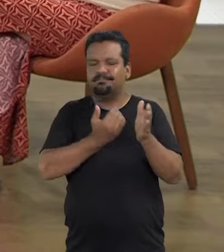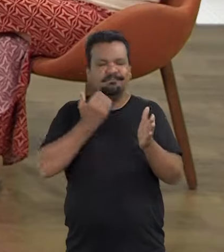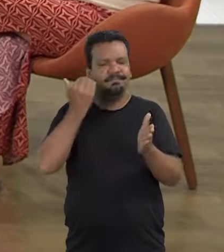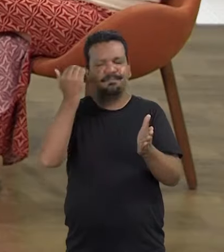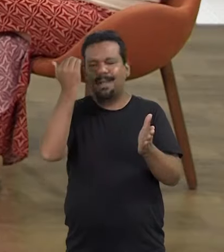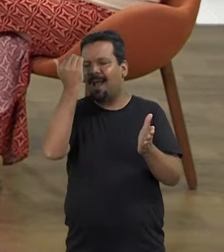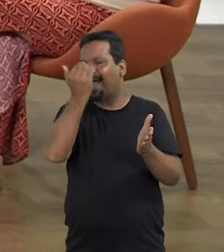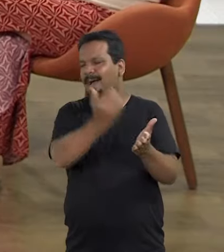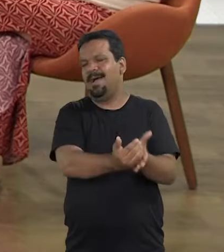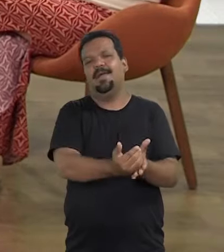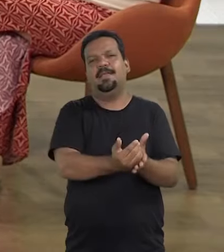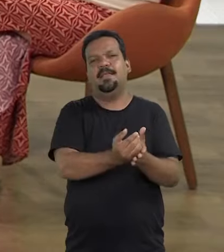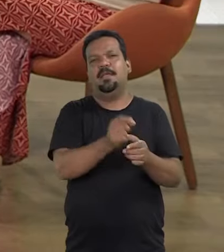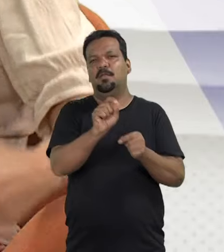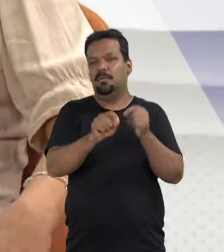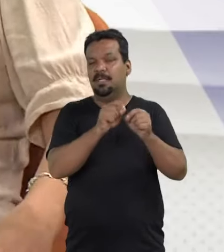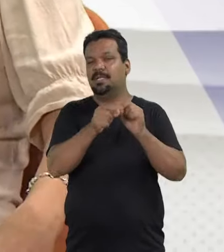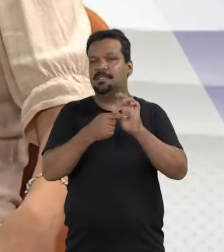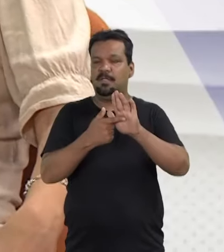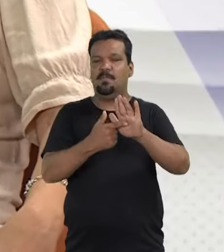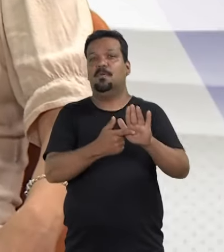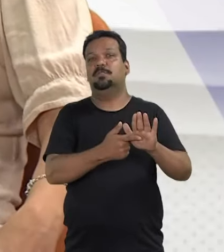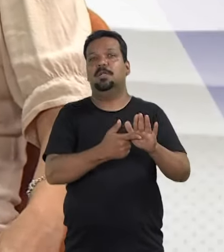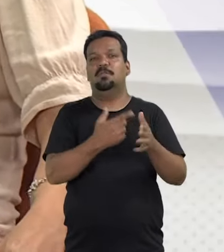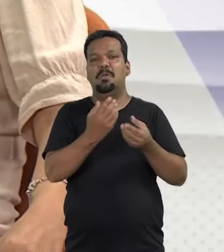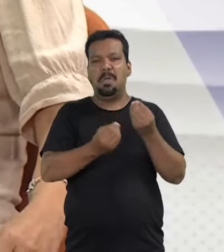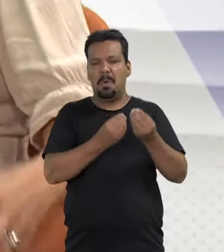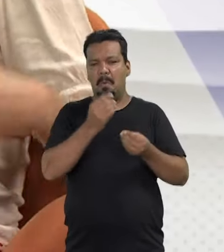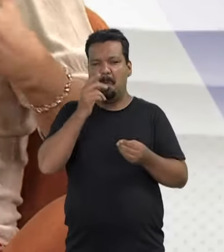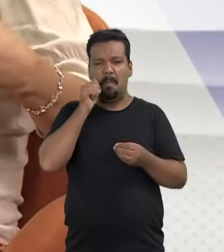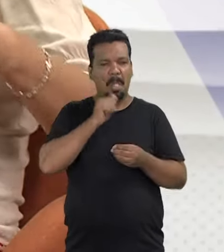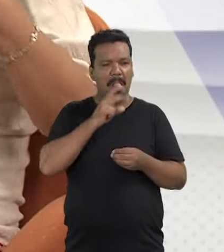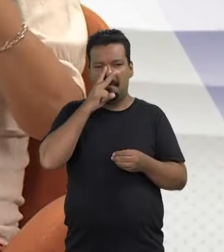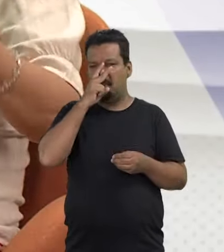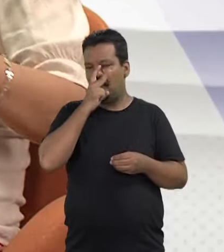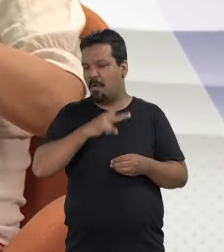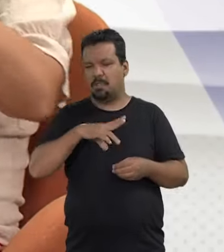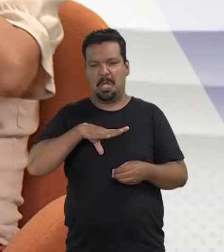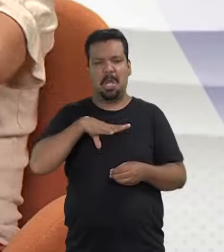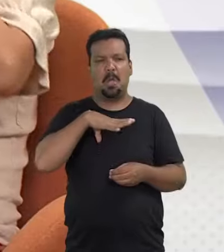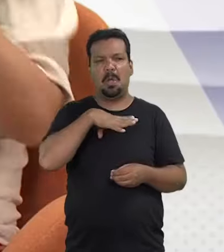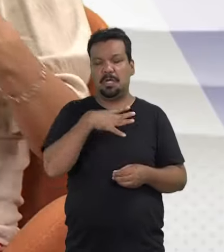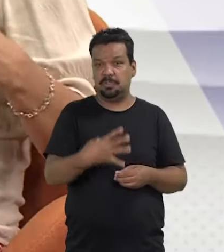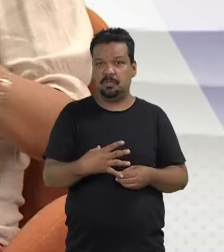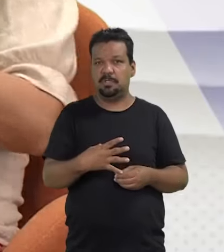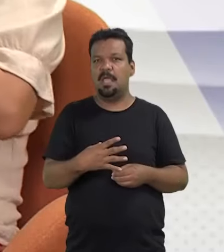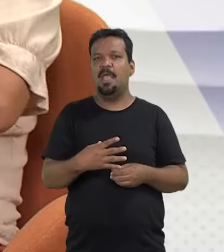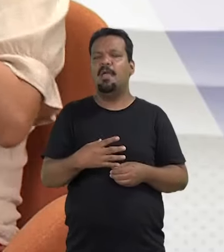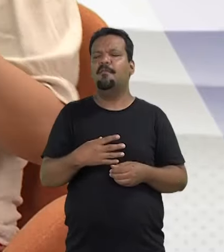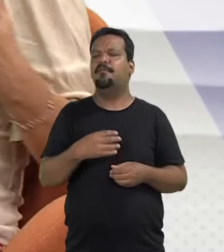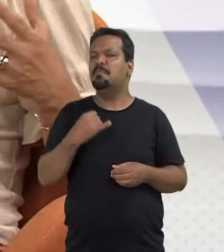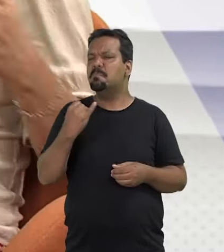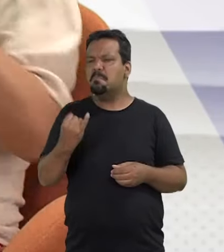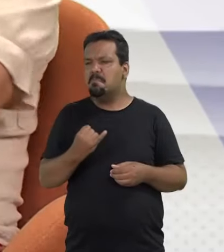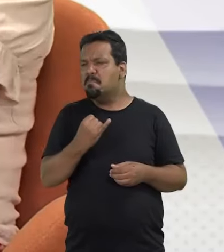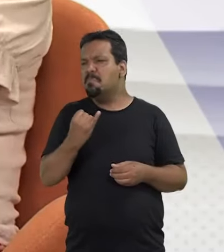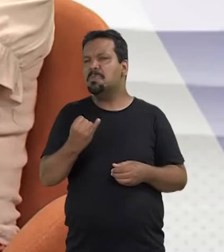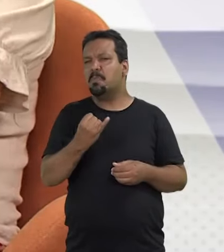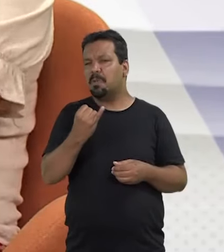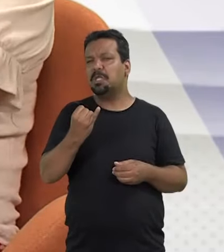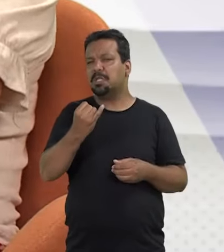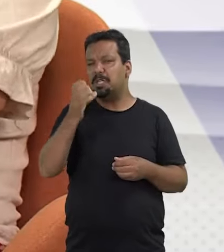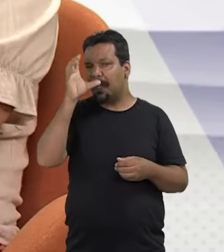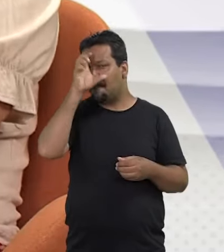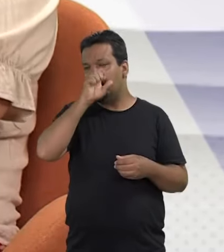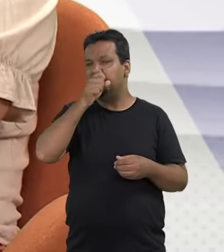estava além dos fatos que estavam postos. Então, como mulher forte e corajosa, a Dilma realmente foi uma lição para a gente,